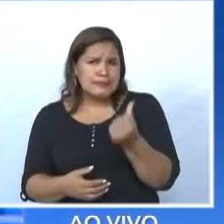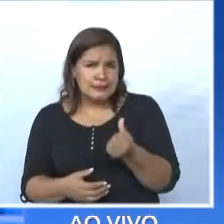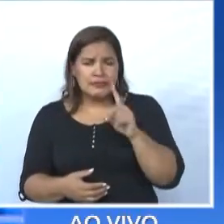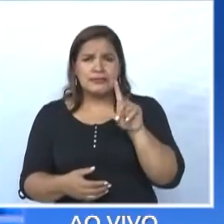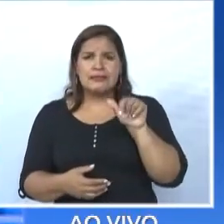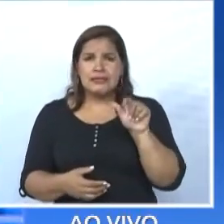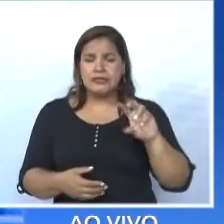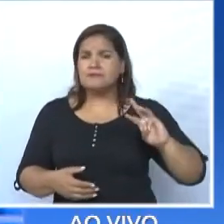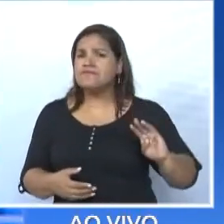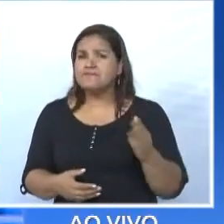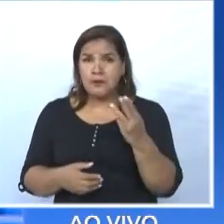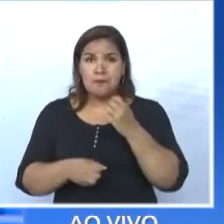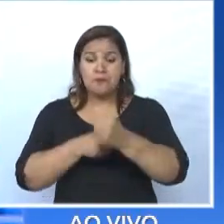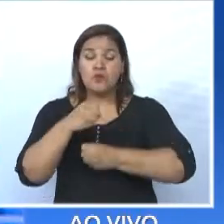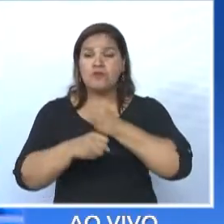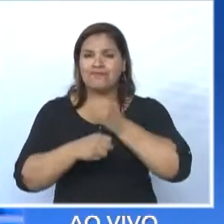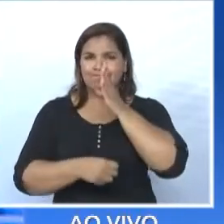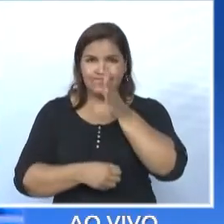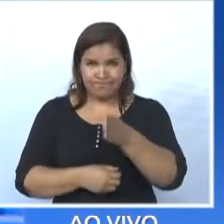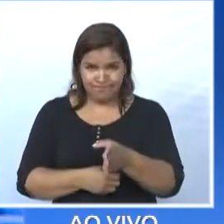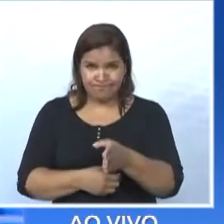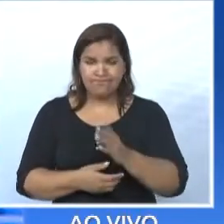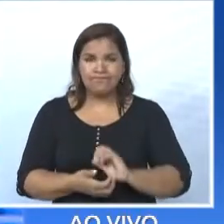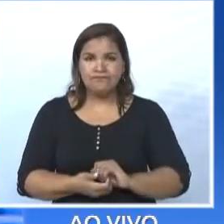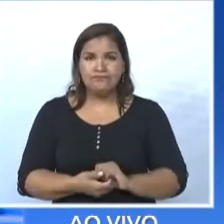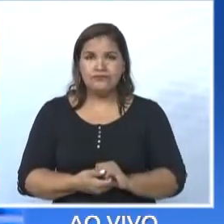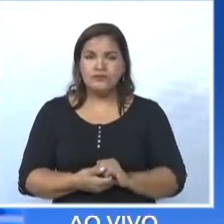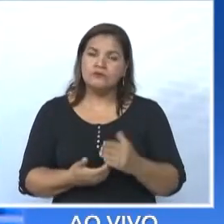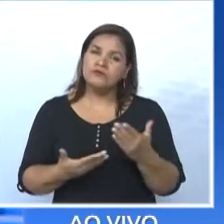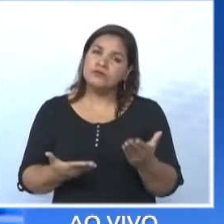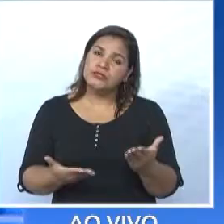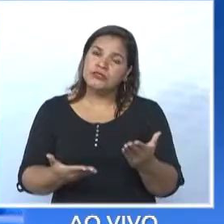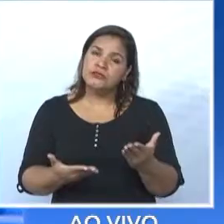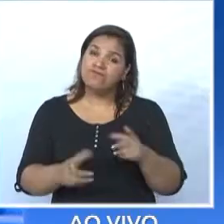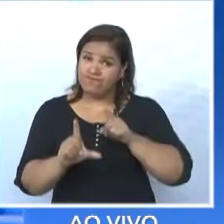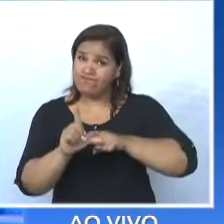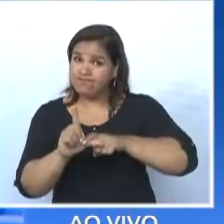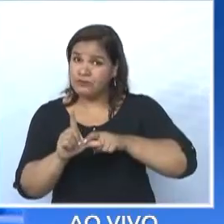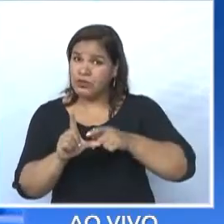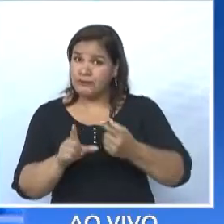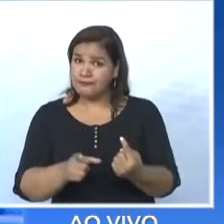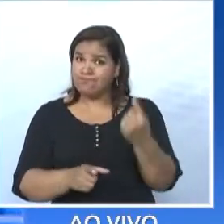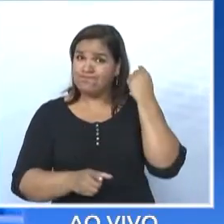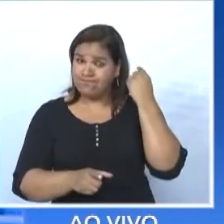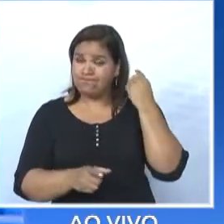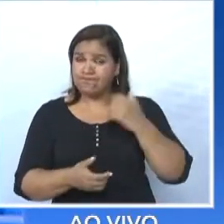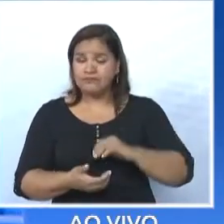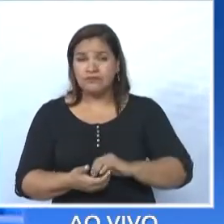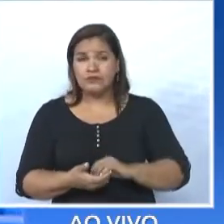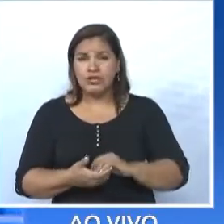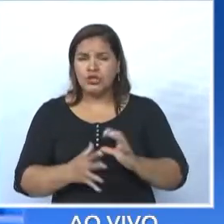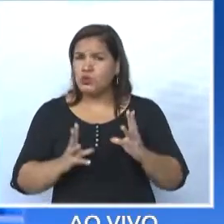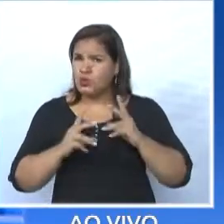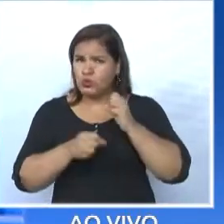dívida anterior, todos os anos, de precatórios. Eu